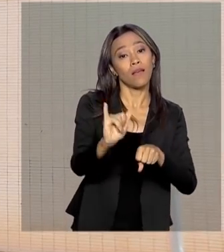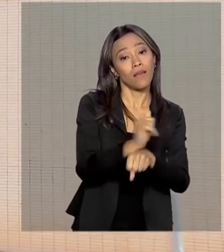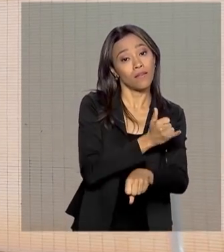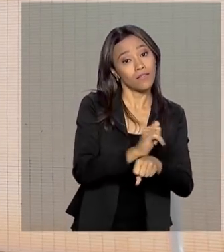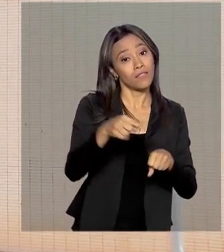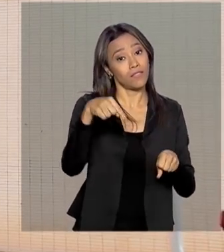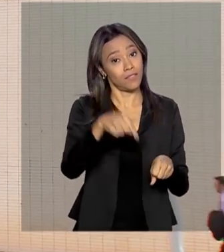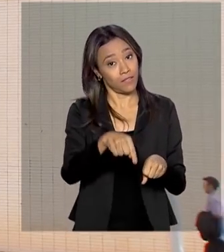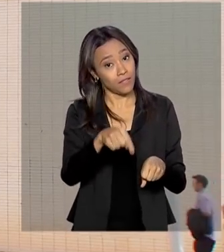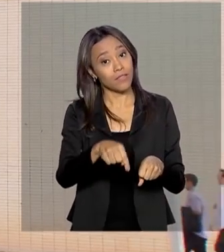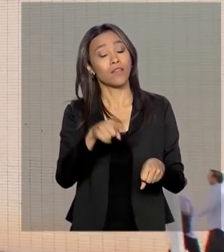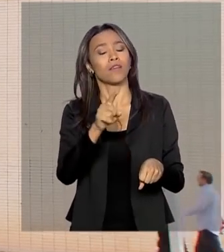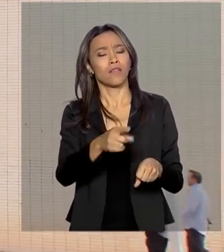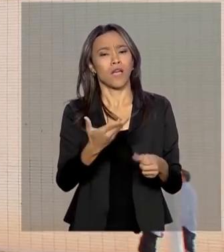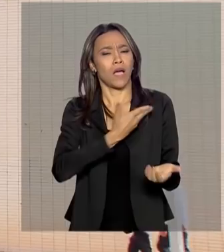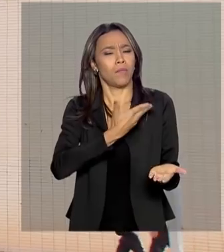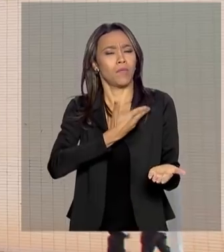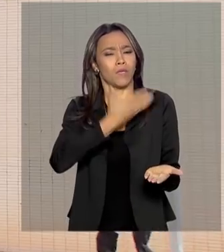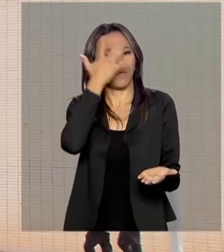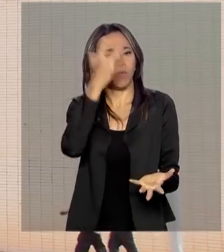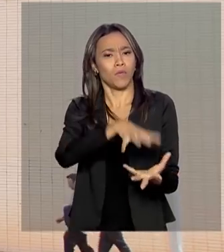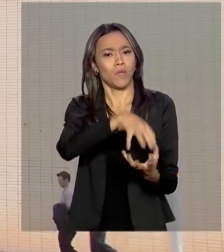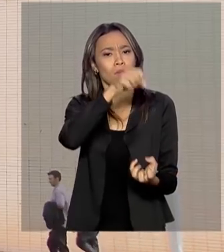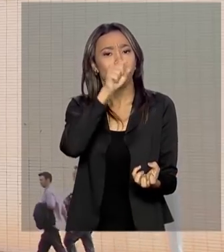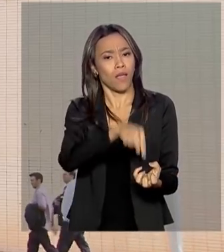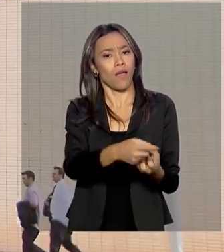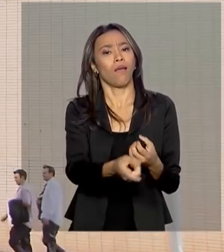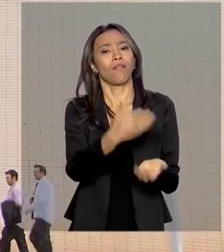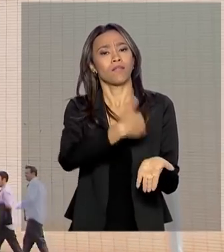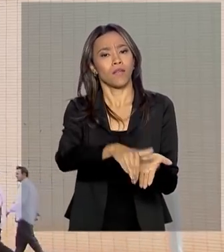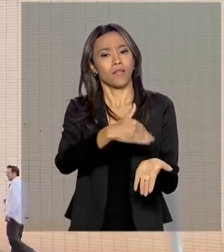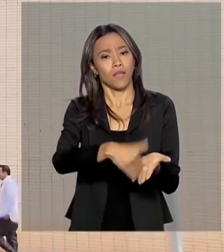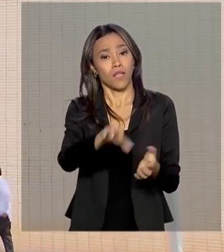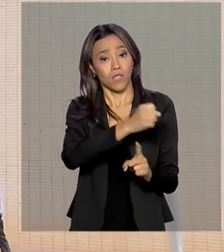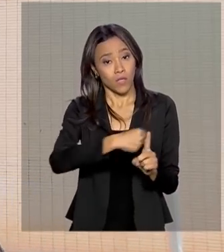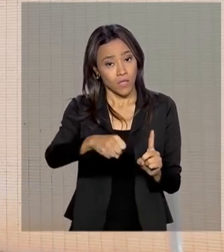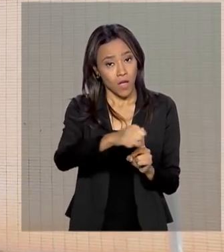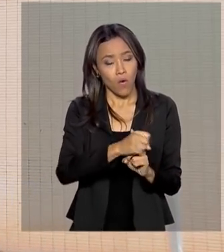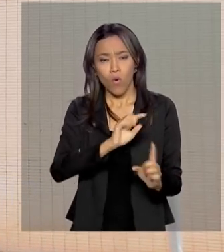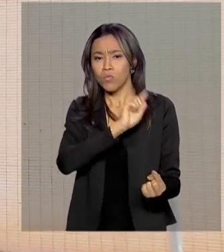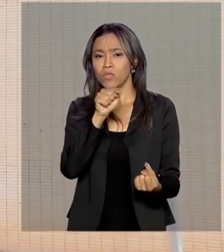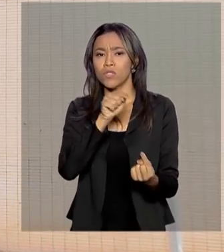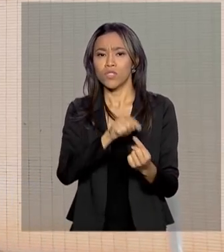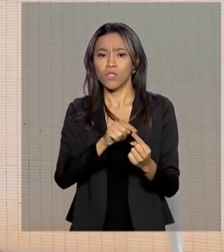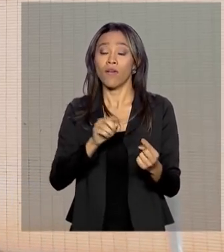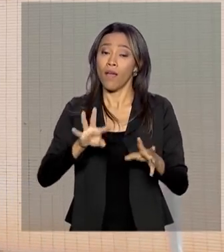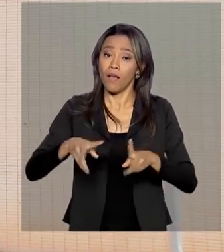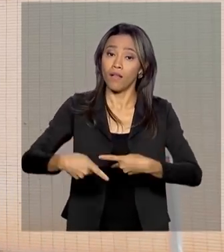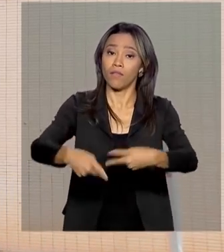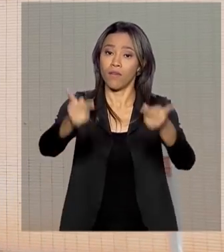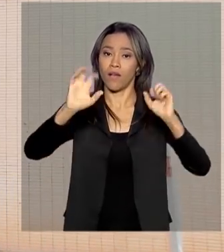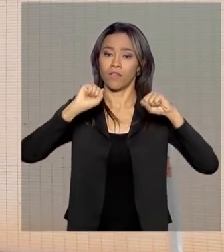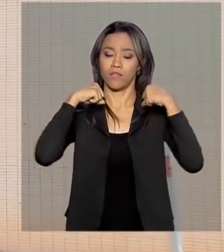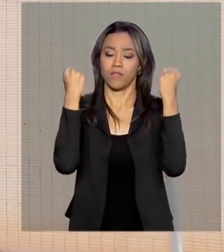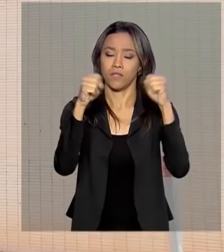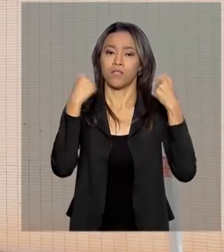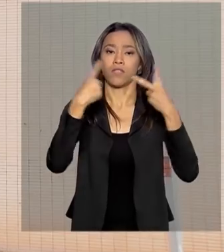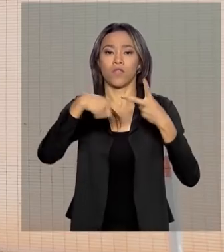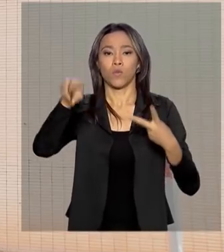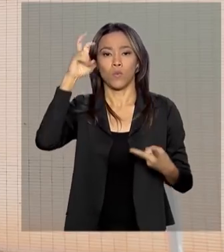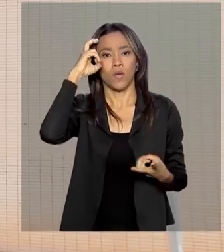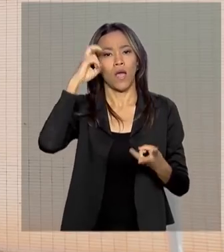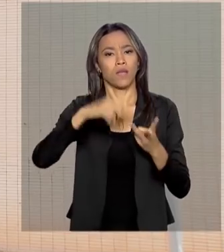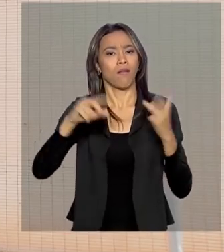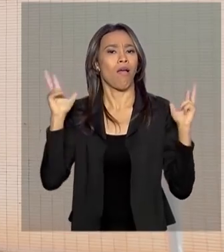da Pessoa Idosa, da Secretaria Especial do Desenvolvimento Social. A intenção é levar atividades físicas, culturais e de